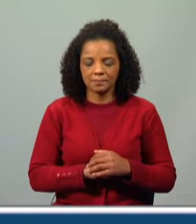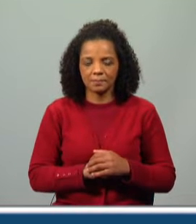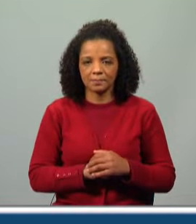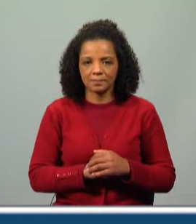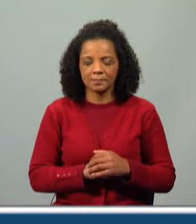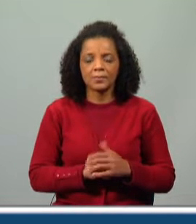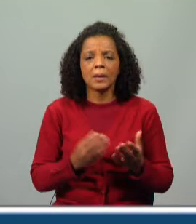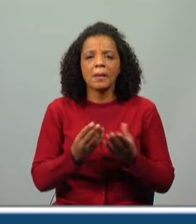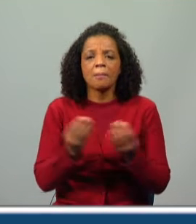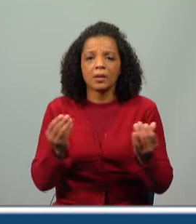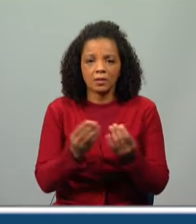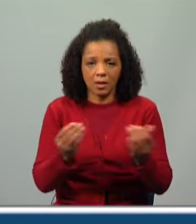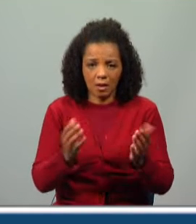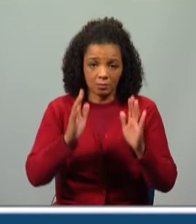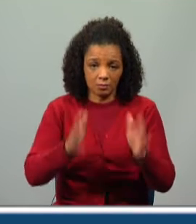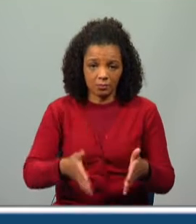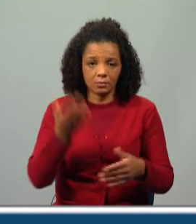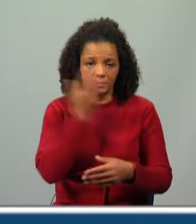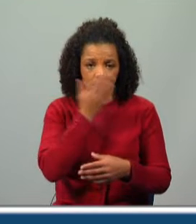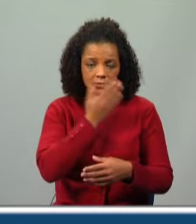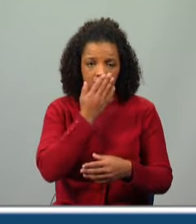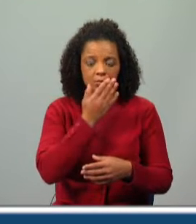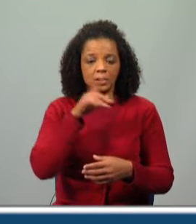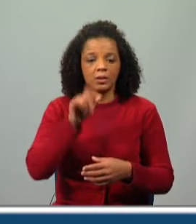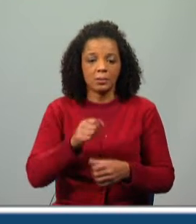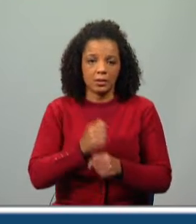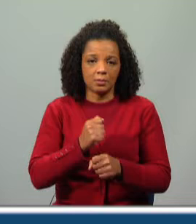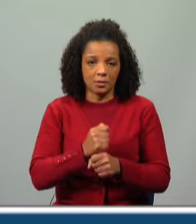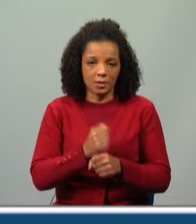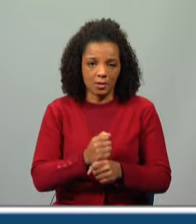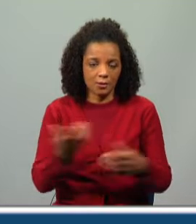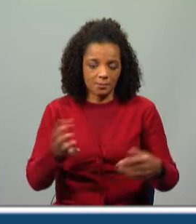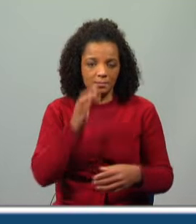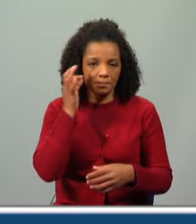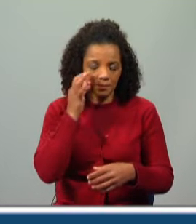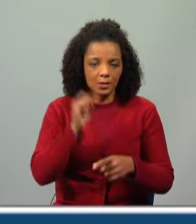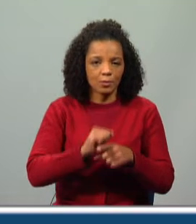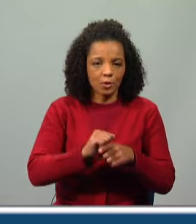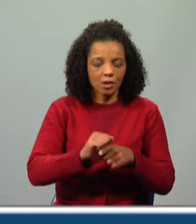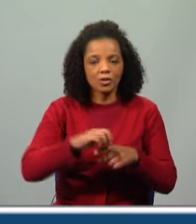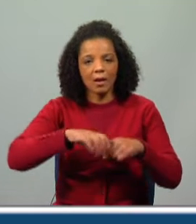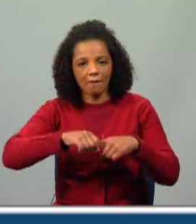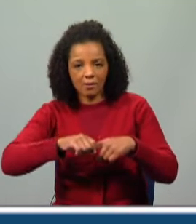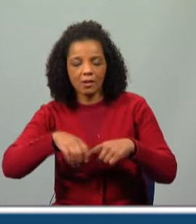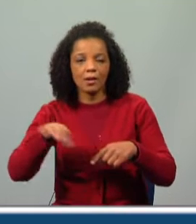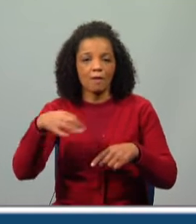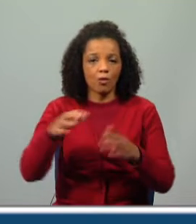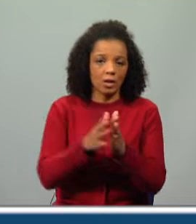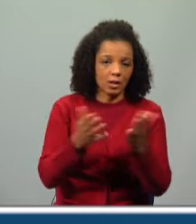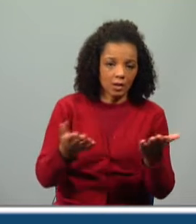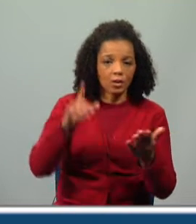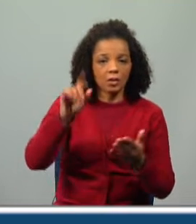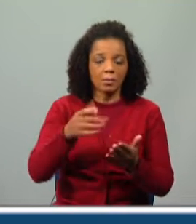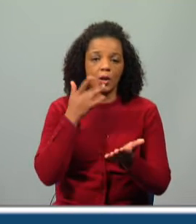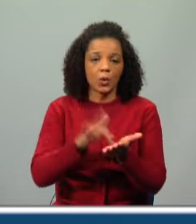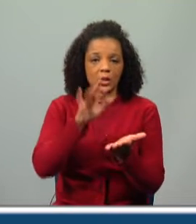E o teu material que precisas para o nosso bloco e para trabalhar? Lápis, borracha, afia, folha, caderno